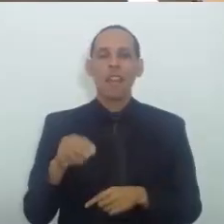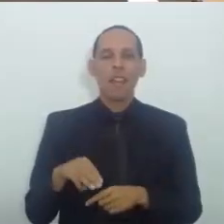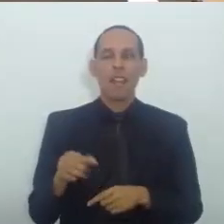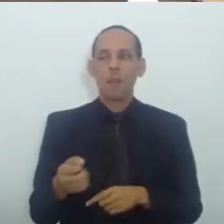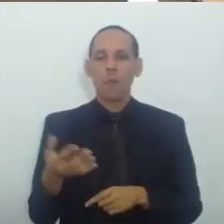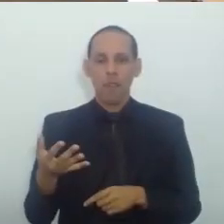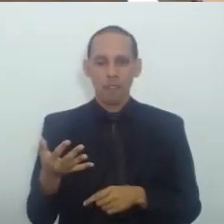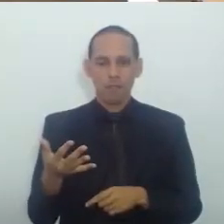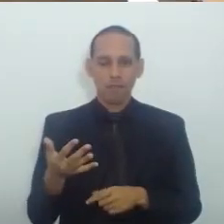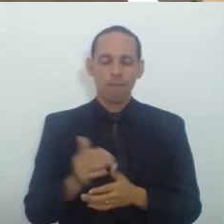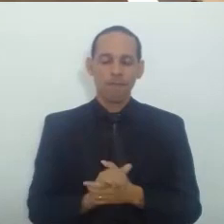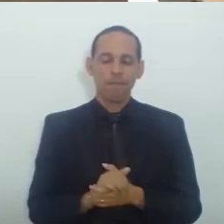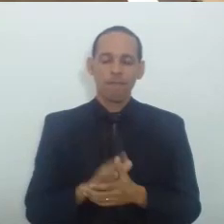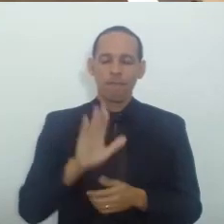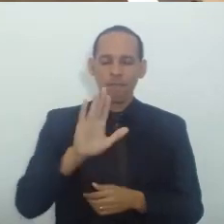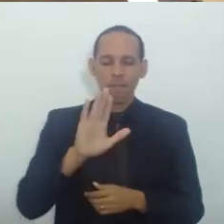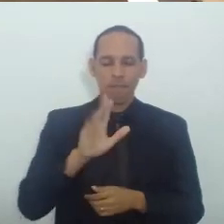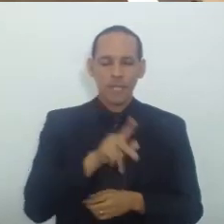mera fase